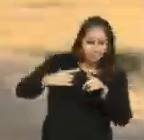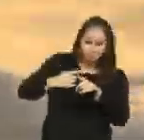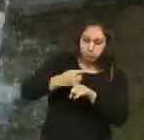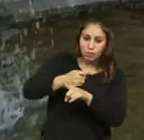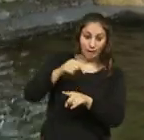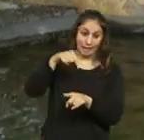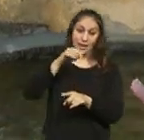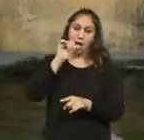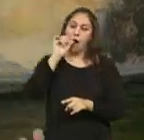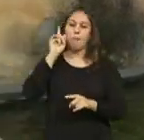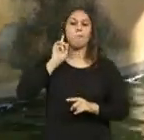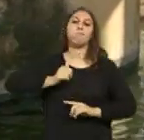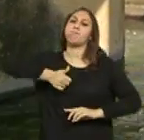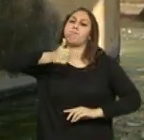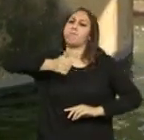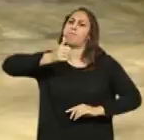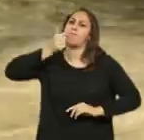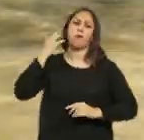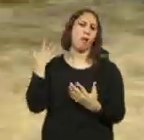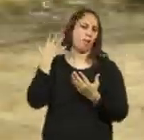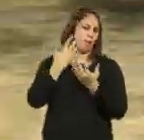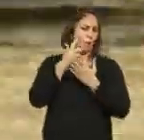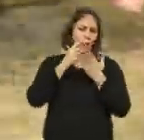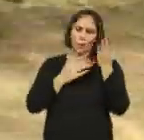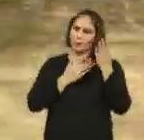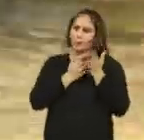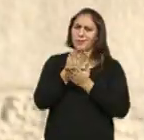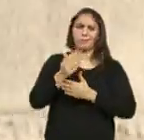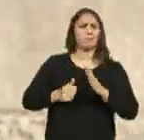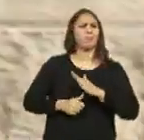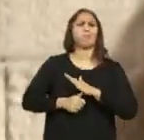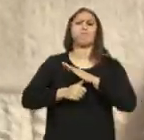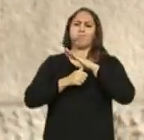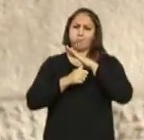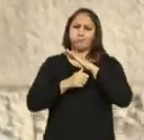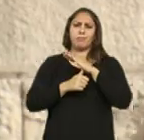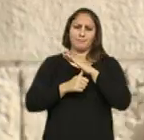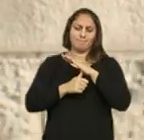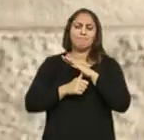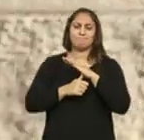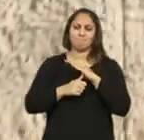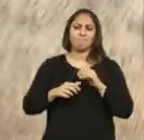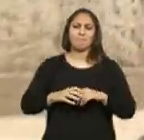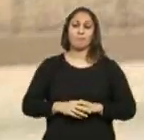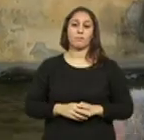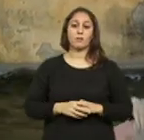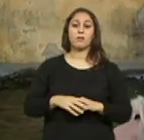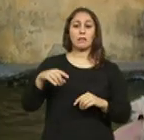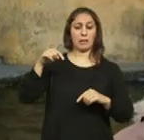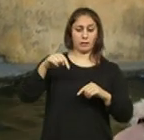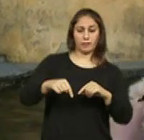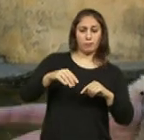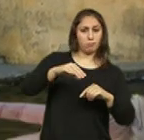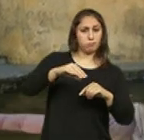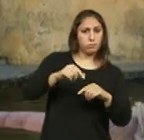um elemento fundamental. Foi sempre e ainda hoje aqui tem esta presença tão forte, quer nestes